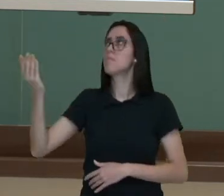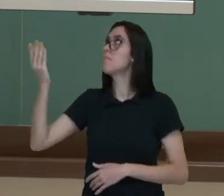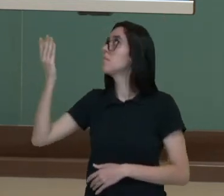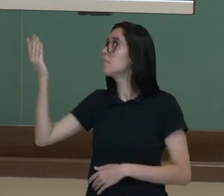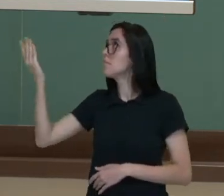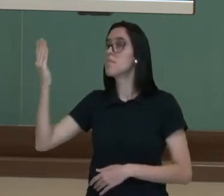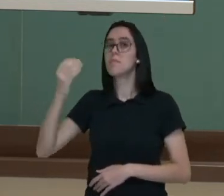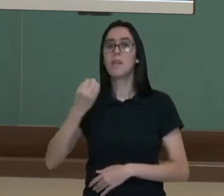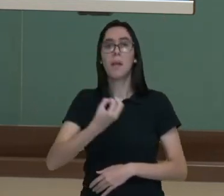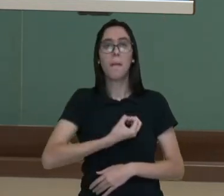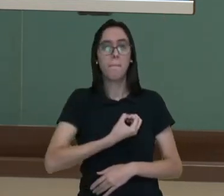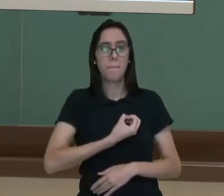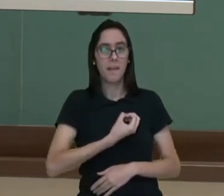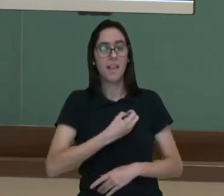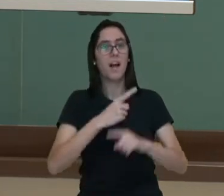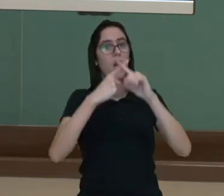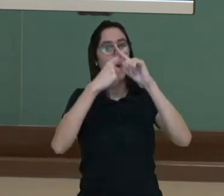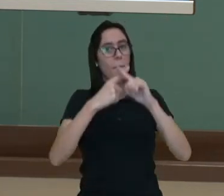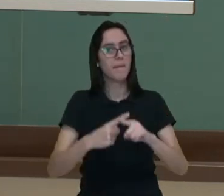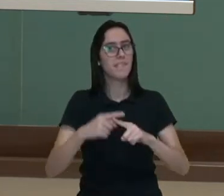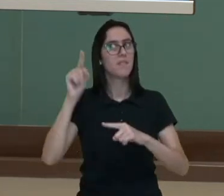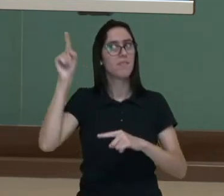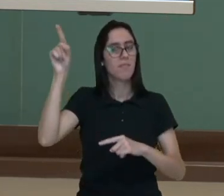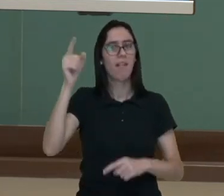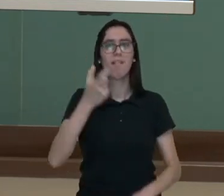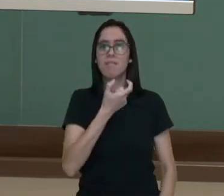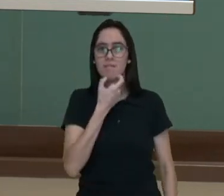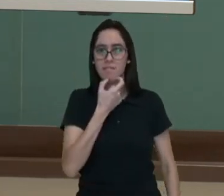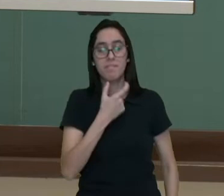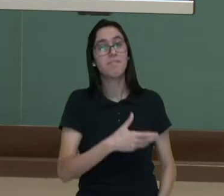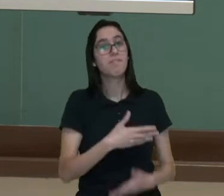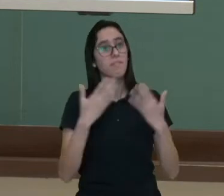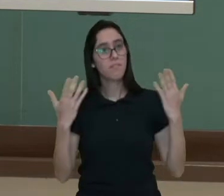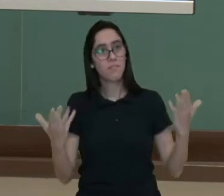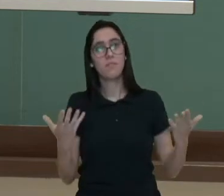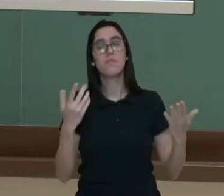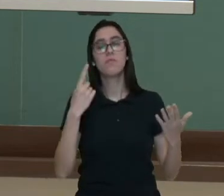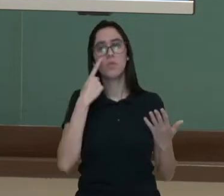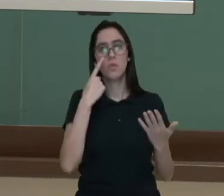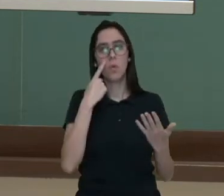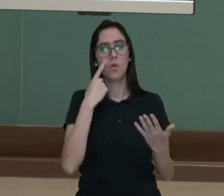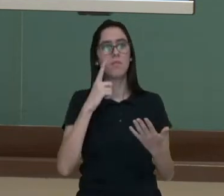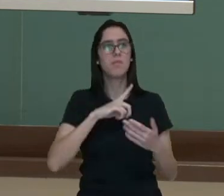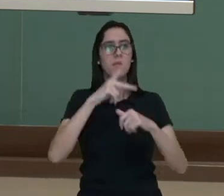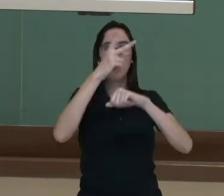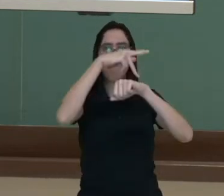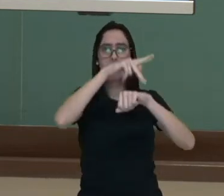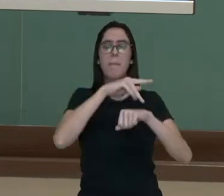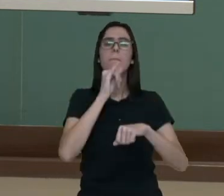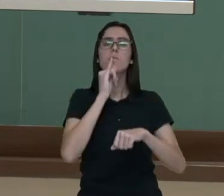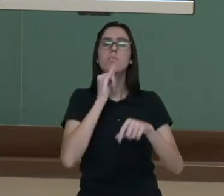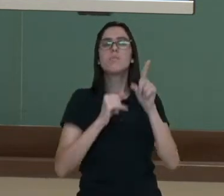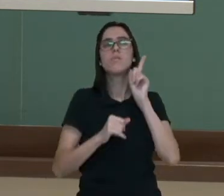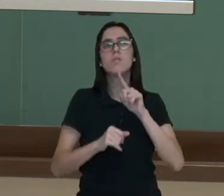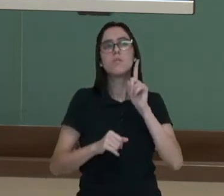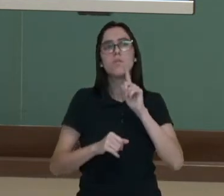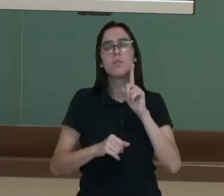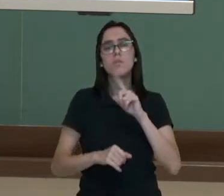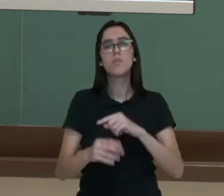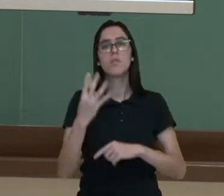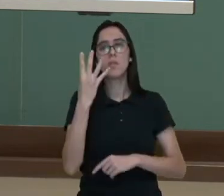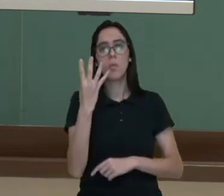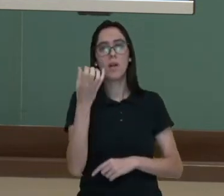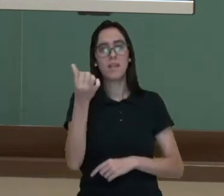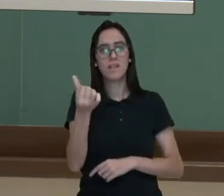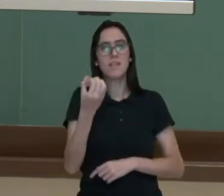relacionado, né, com uma competição que aconteceu em Londres. E aí, tá lá, né, país ali, por exemplo, Estados Unidos, né, tem lá